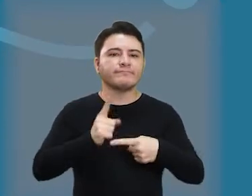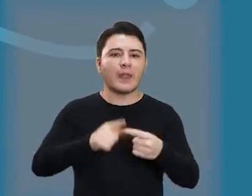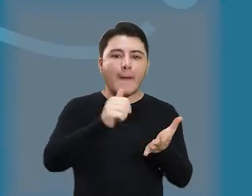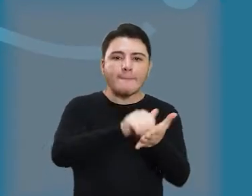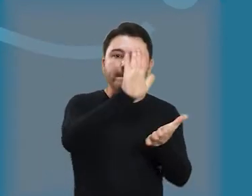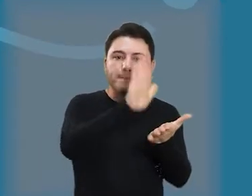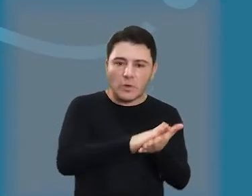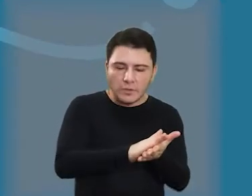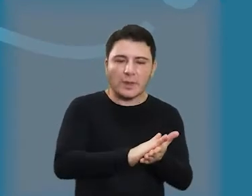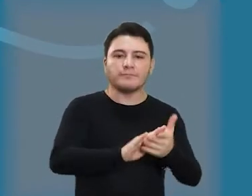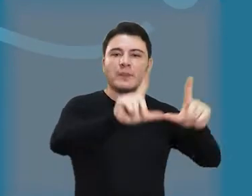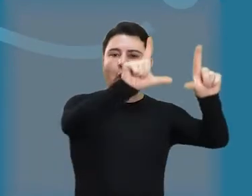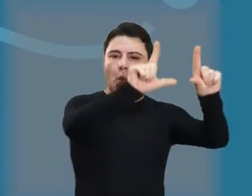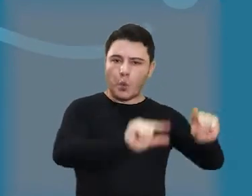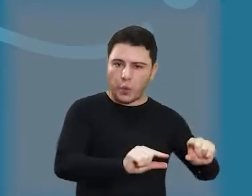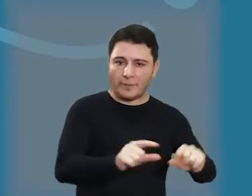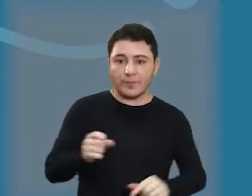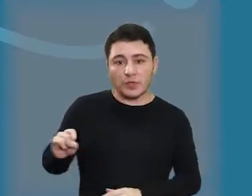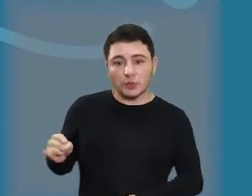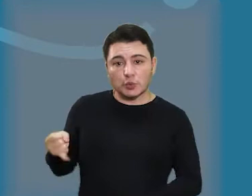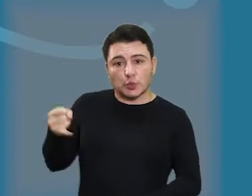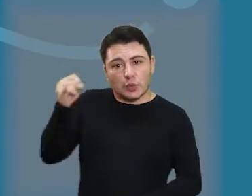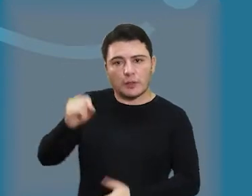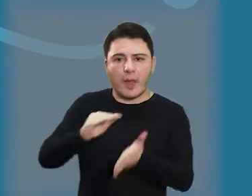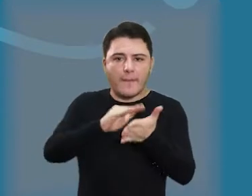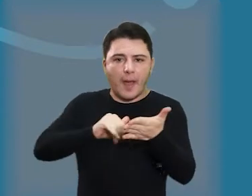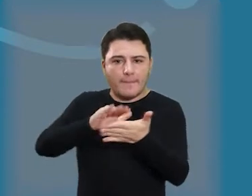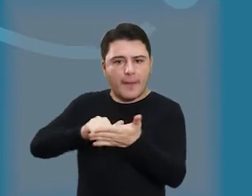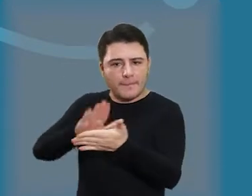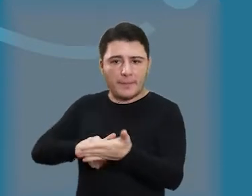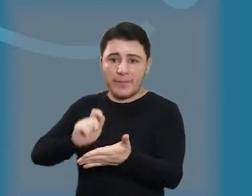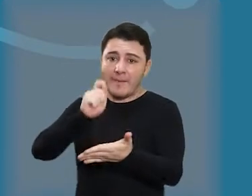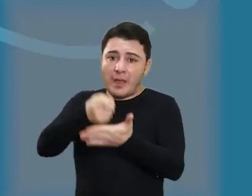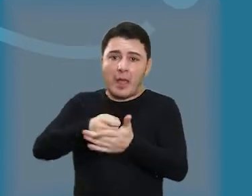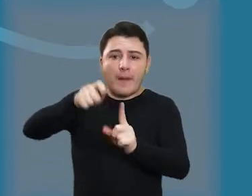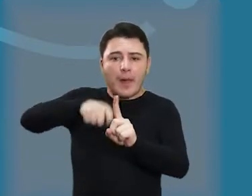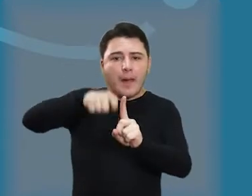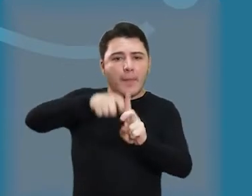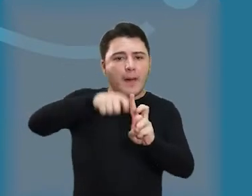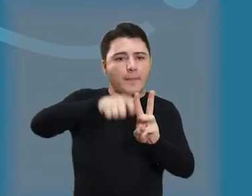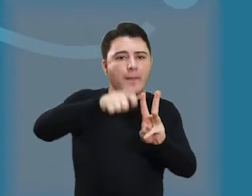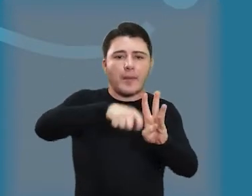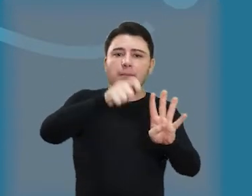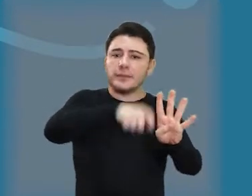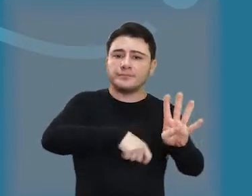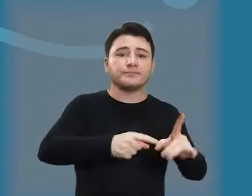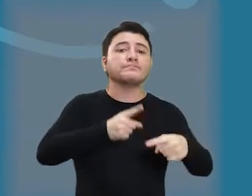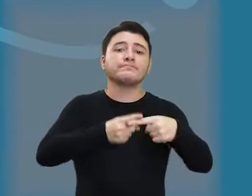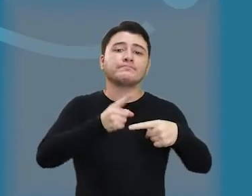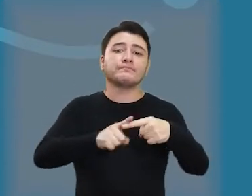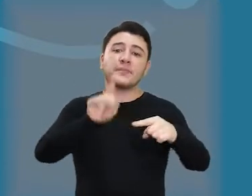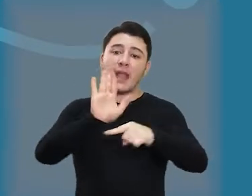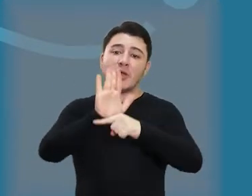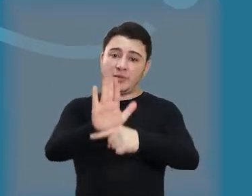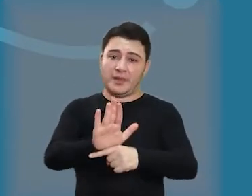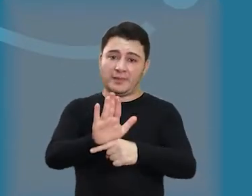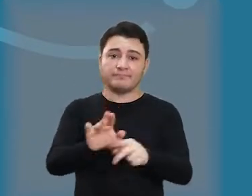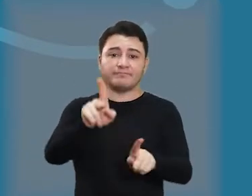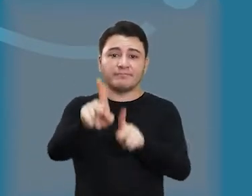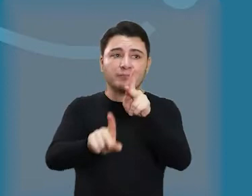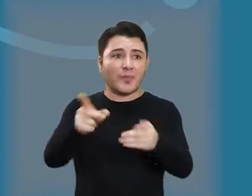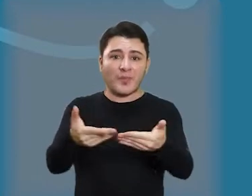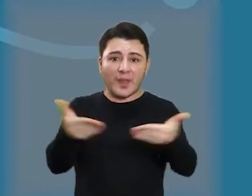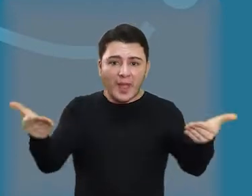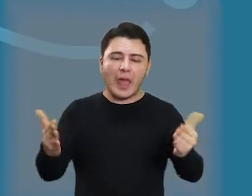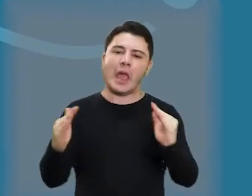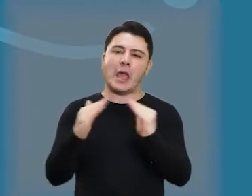pública ampla e arrojada que consiga reduzir as multas e retirar os juros das dívidas, parcelar no maior número de vezes